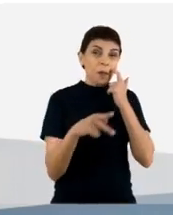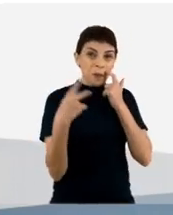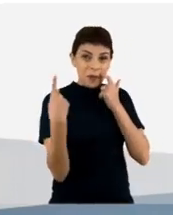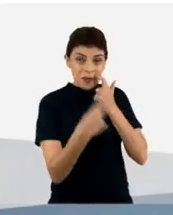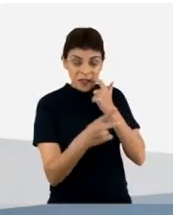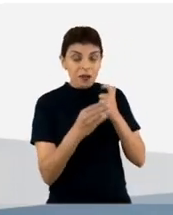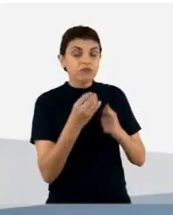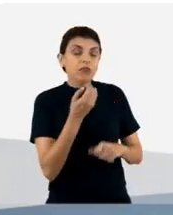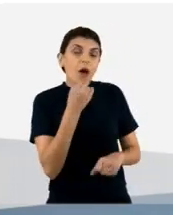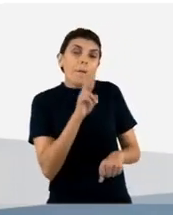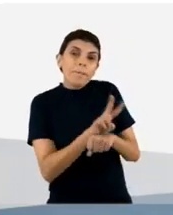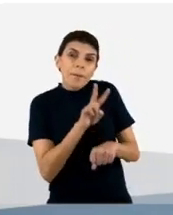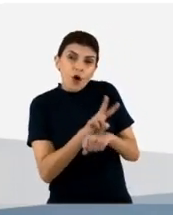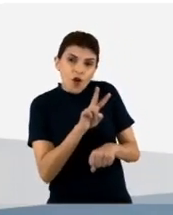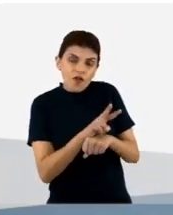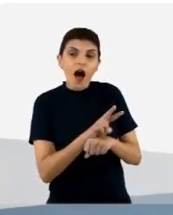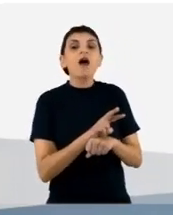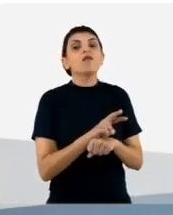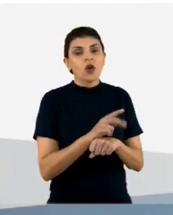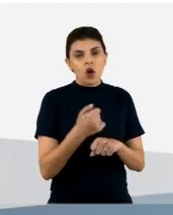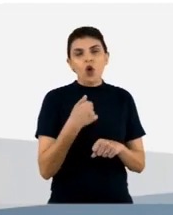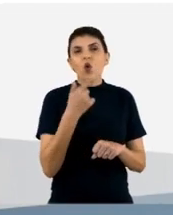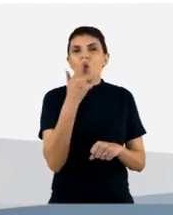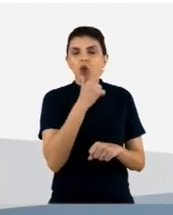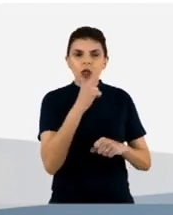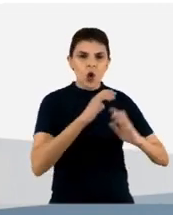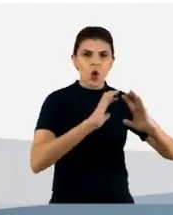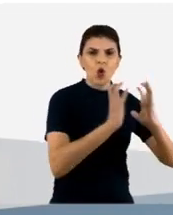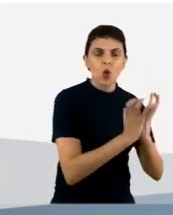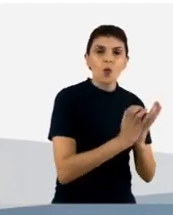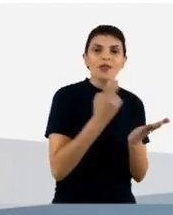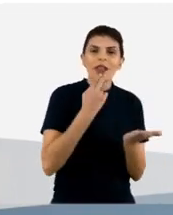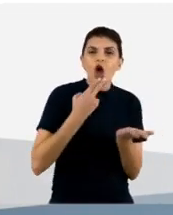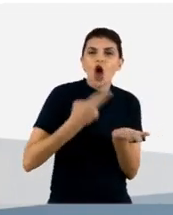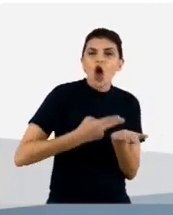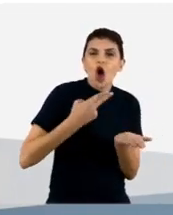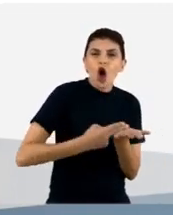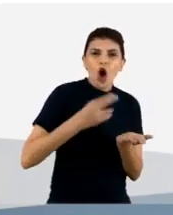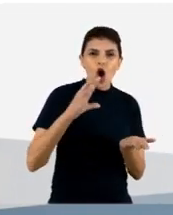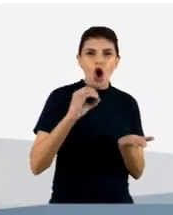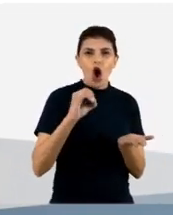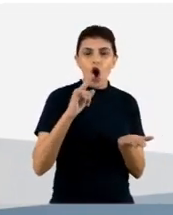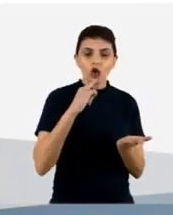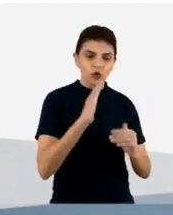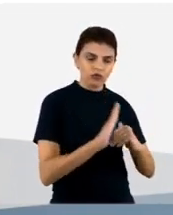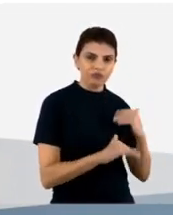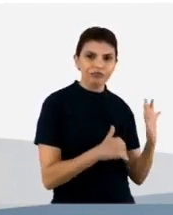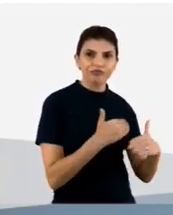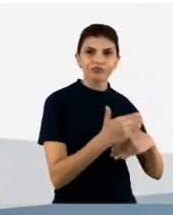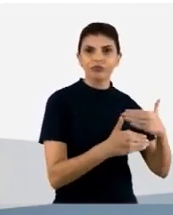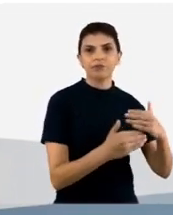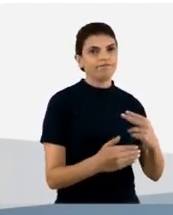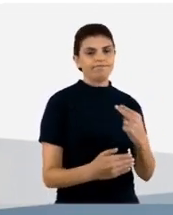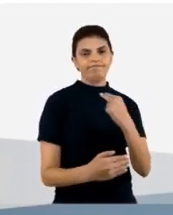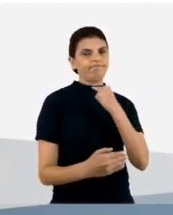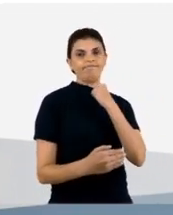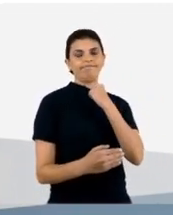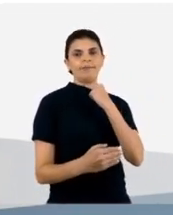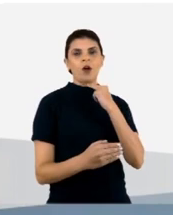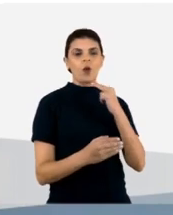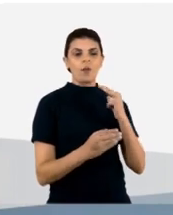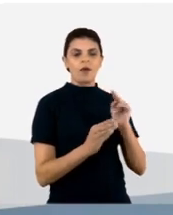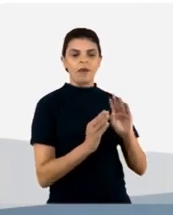desses anticorpos. Então, aqui eu codifiquei, porque nós estamos em processo de desenvolvimento, não podemos